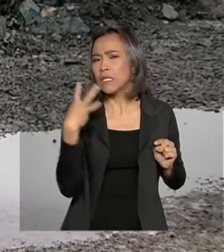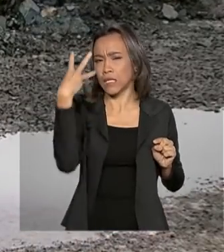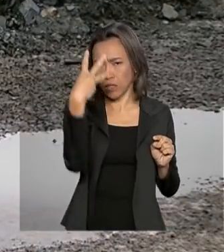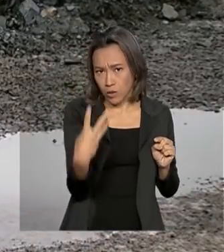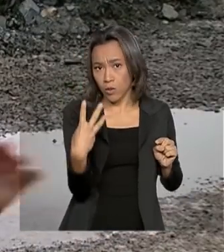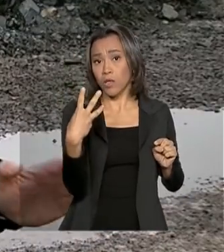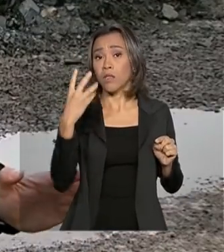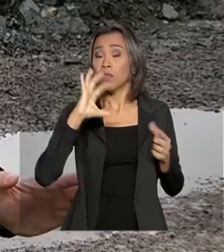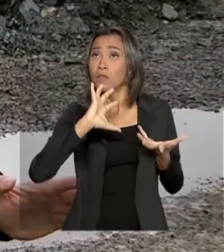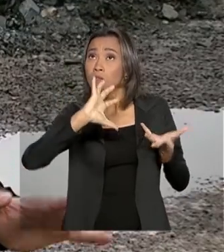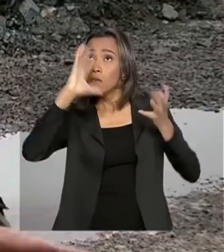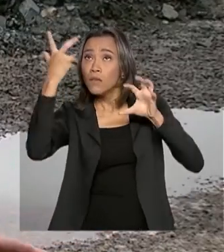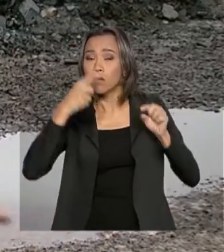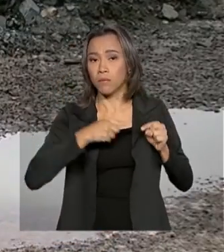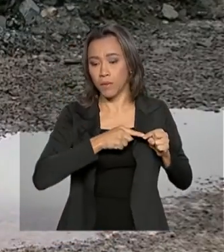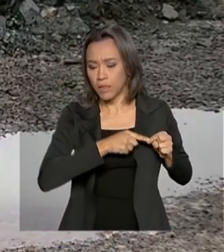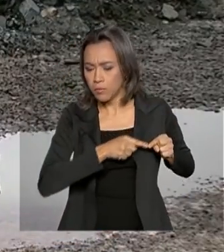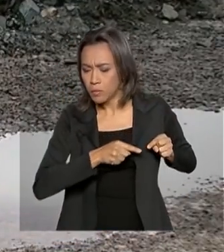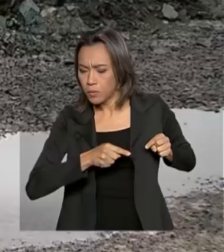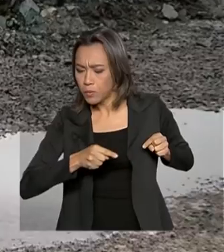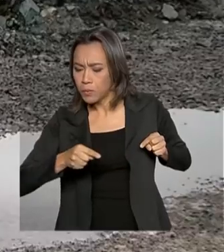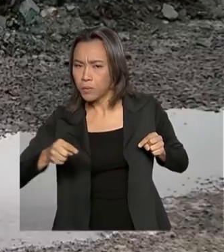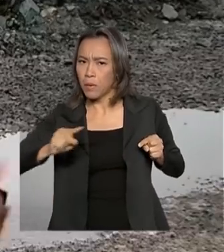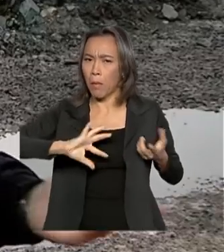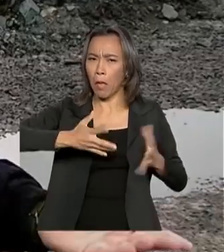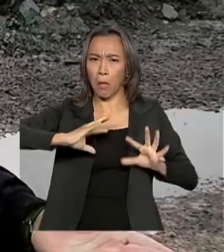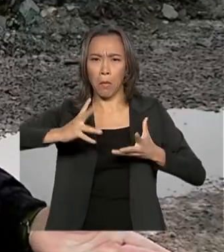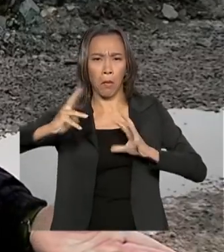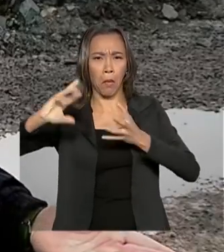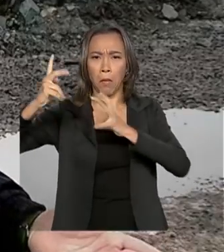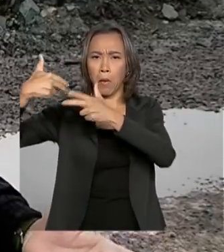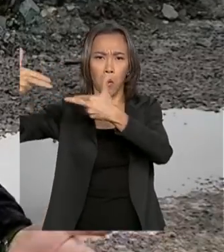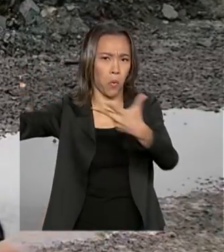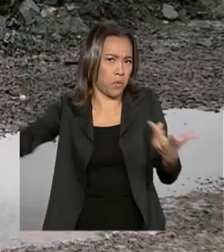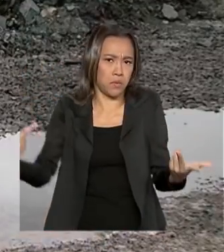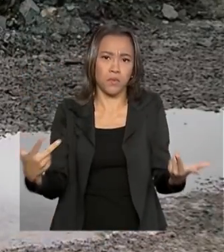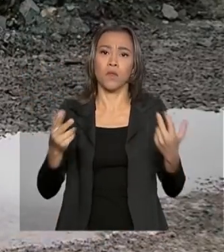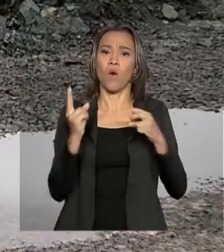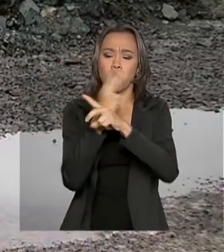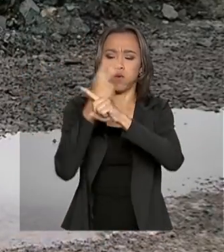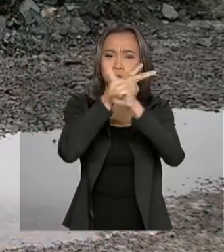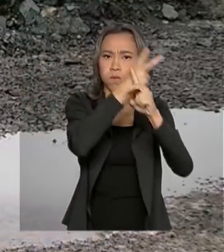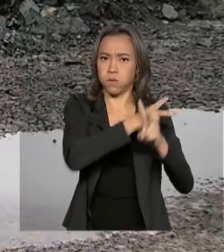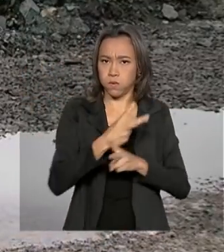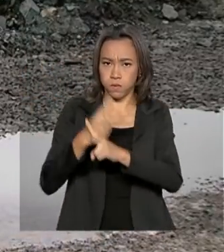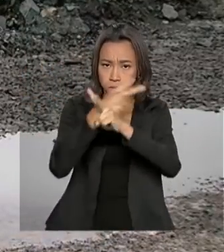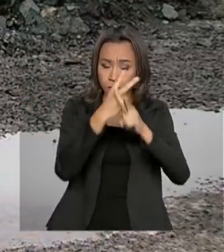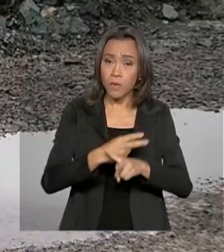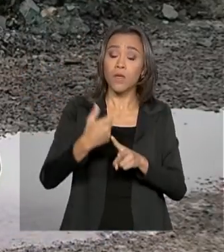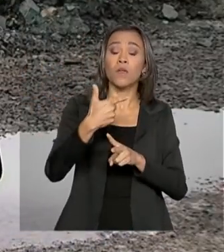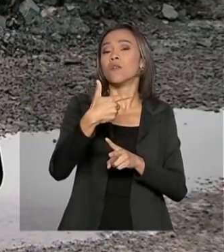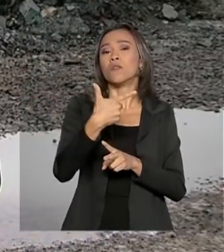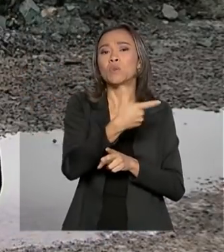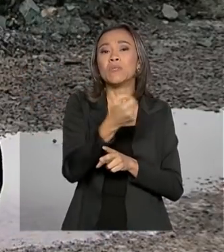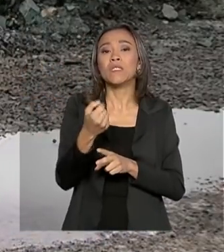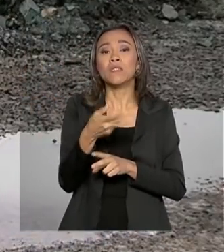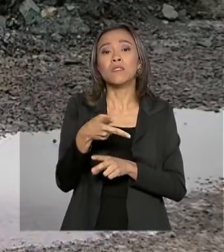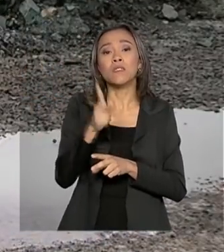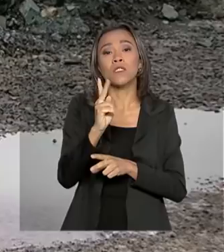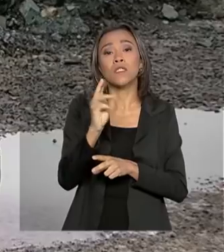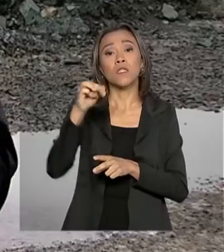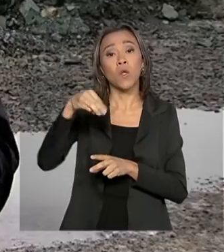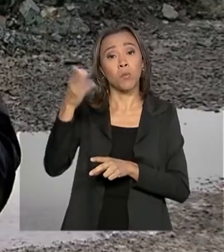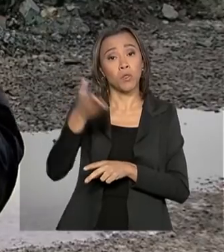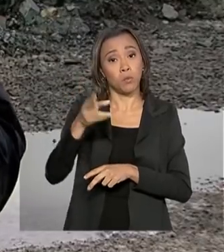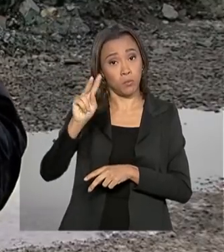condições climáticas nessa travessia são muito adversas. Os ventos podem chegar a 200 km por hora e para aterrissar na pista